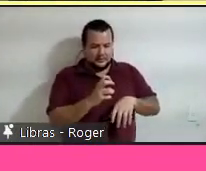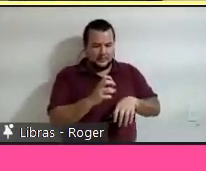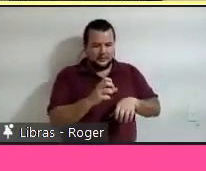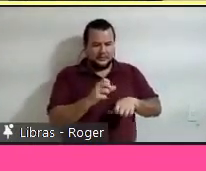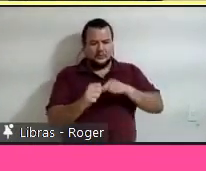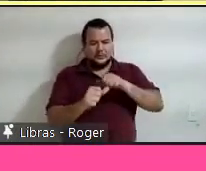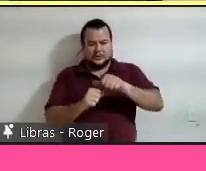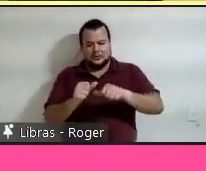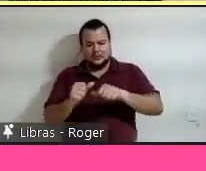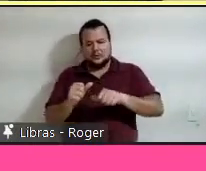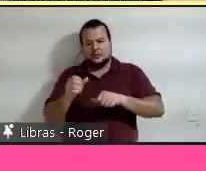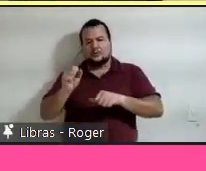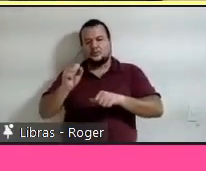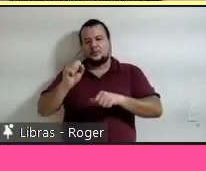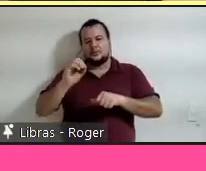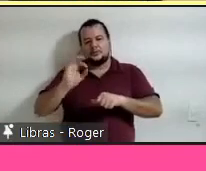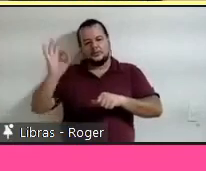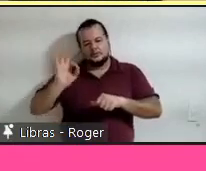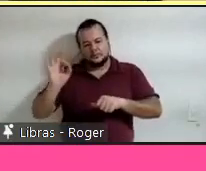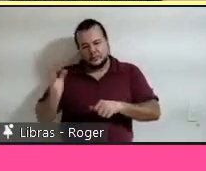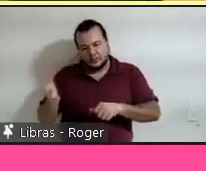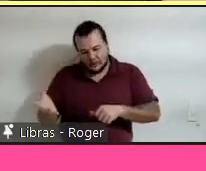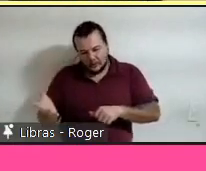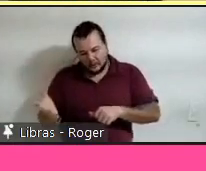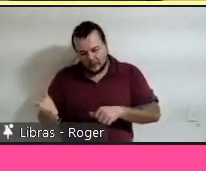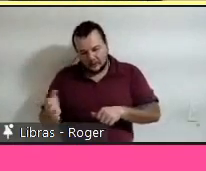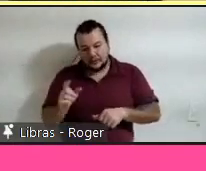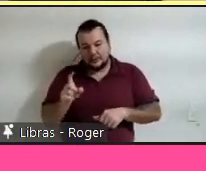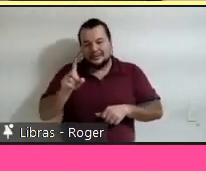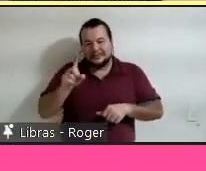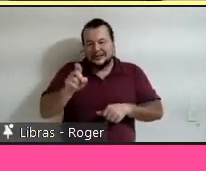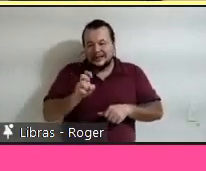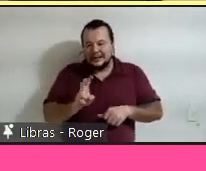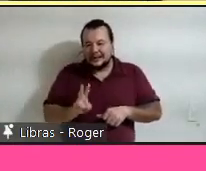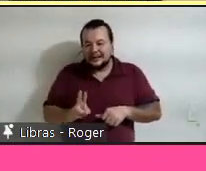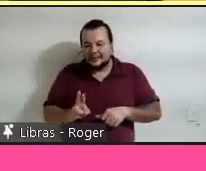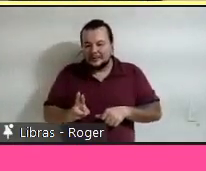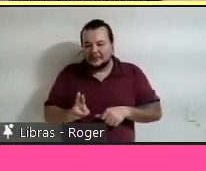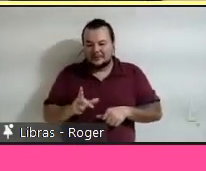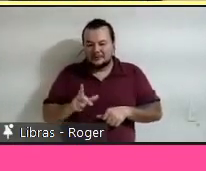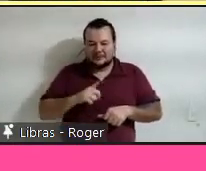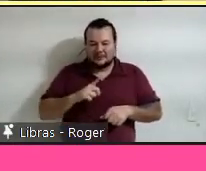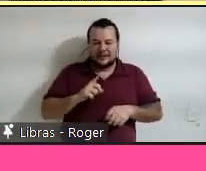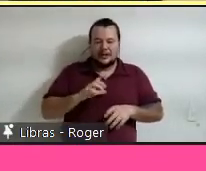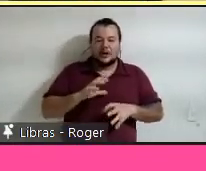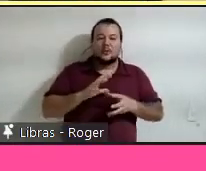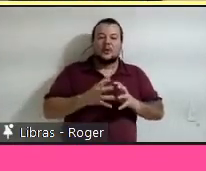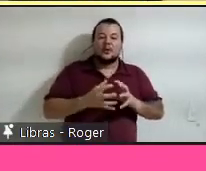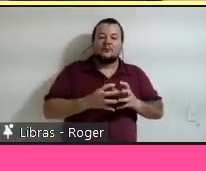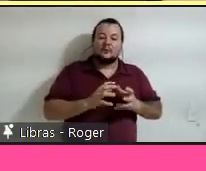agora. E clicando no resultado, então, agora a gente tem a saída gráfica.